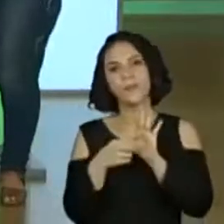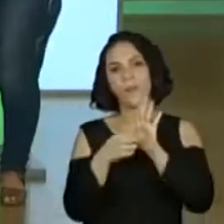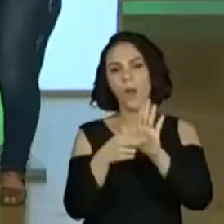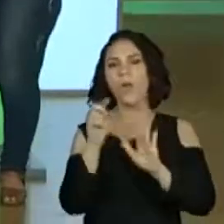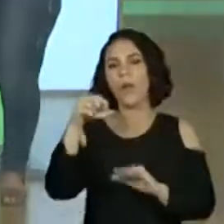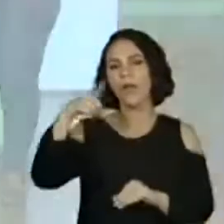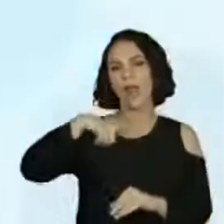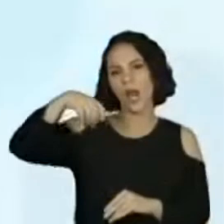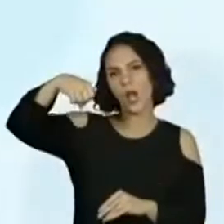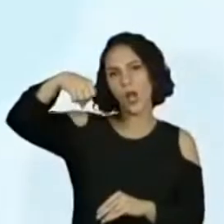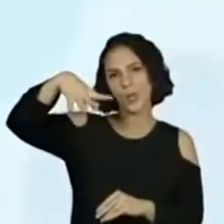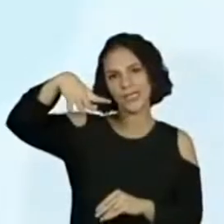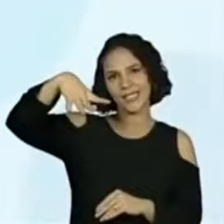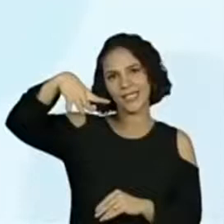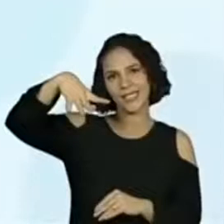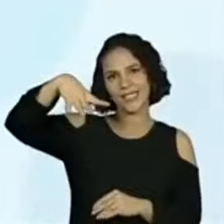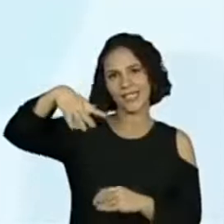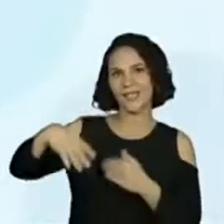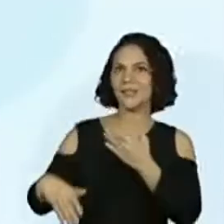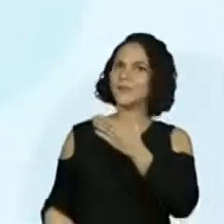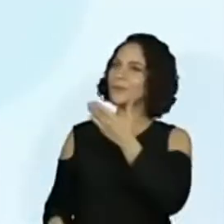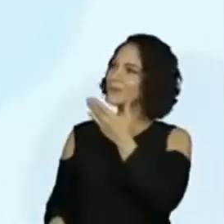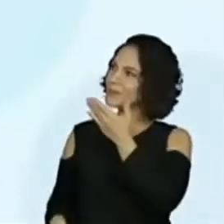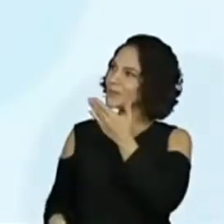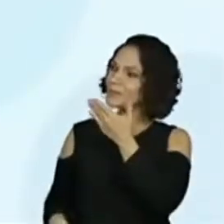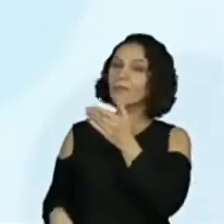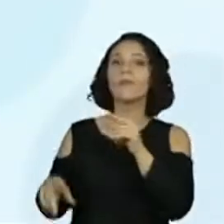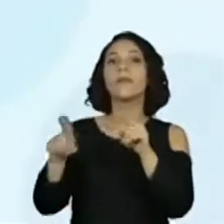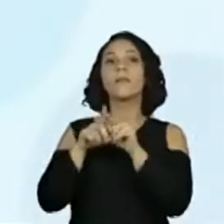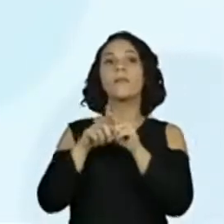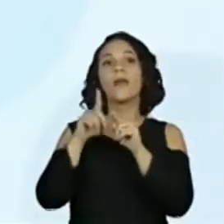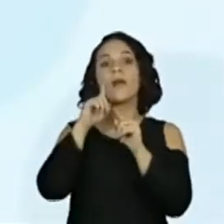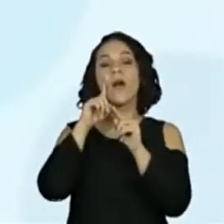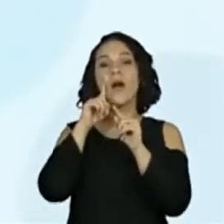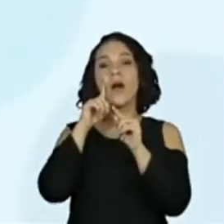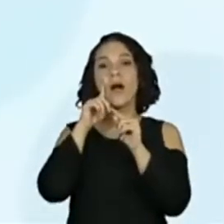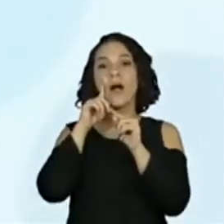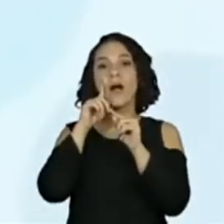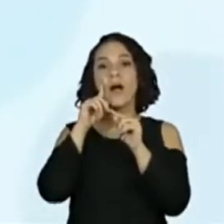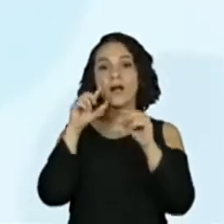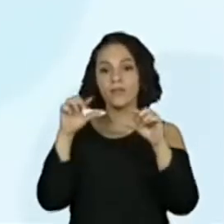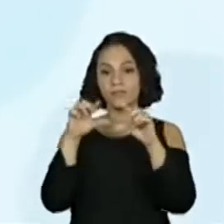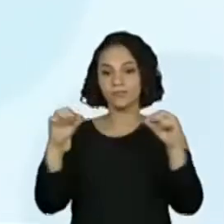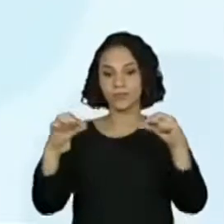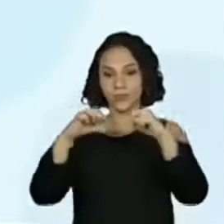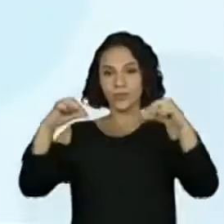lâmpada desenhada, como, ó, por um balão todo, ó.